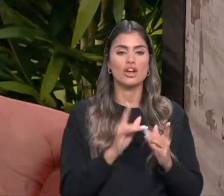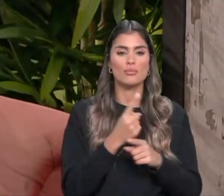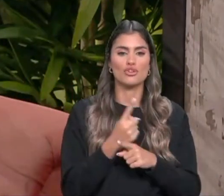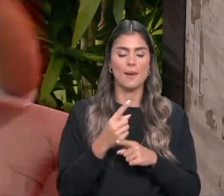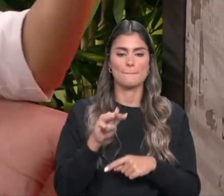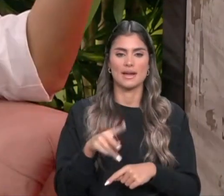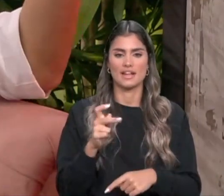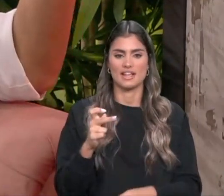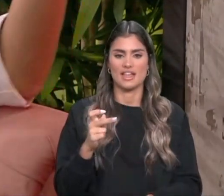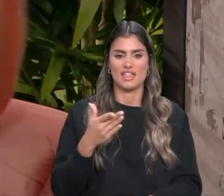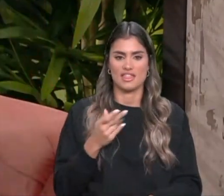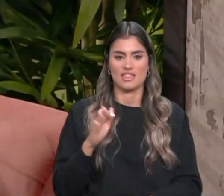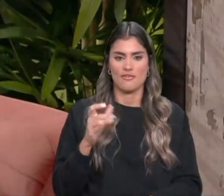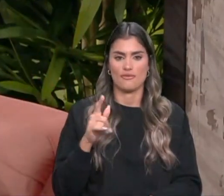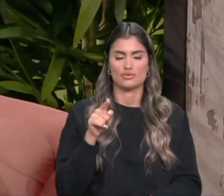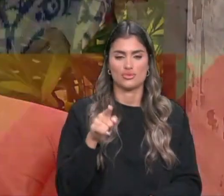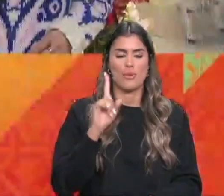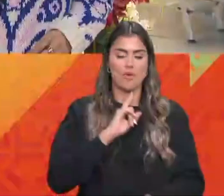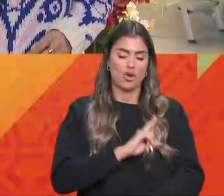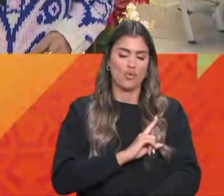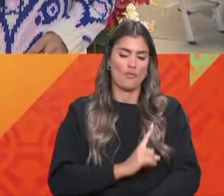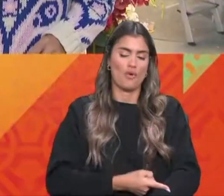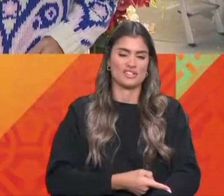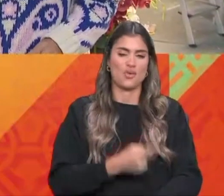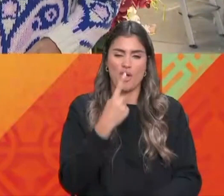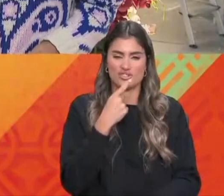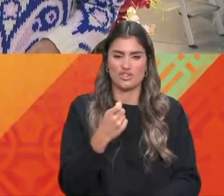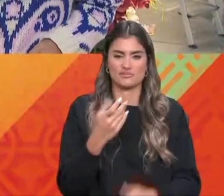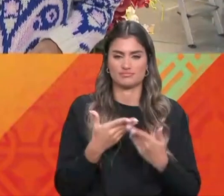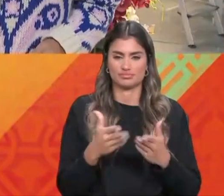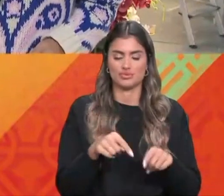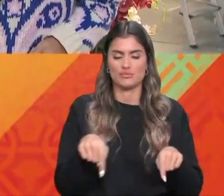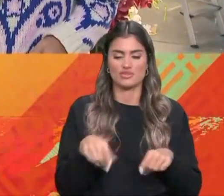Fonte para Maria da Fonte, tu também és uma mulher valente, mas vais-nos abrir portas num espaço incrível.